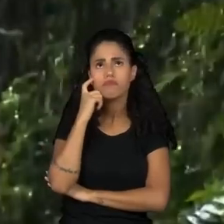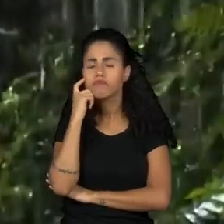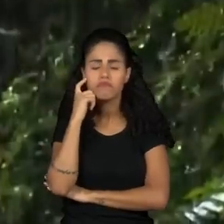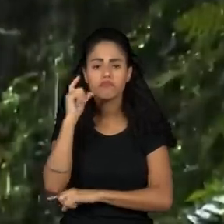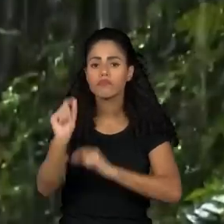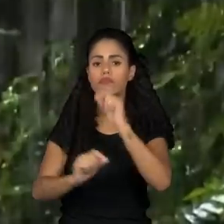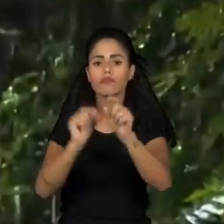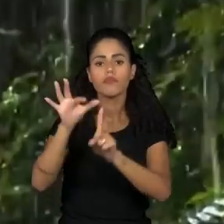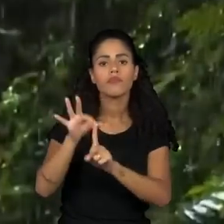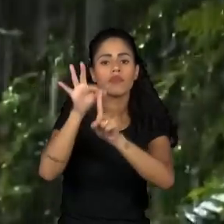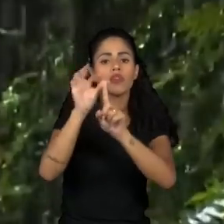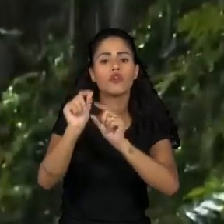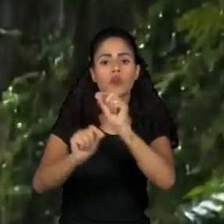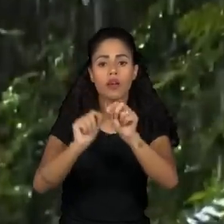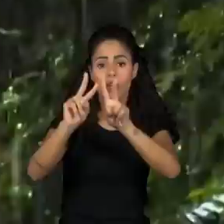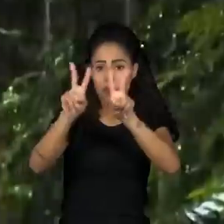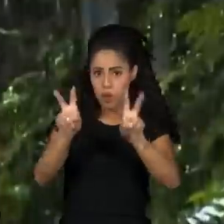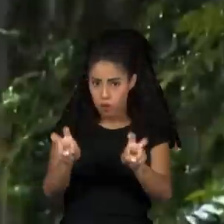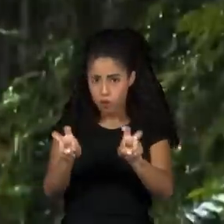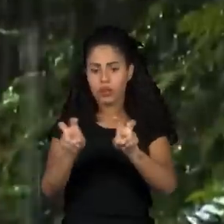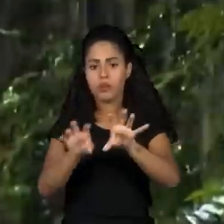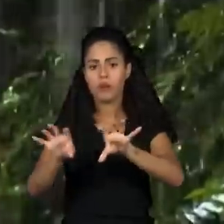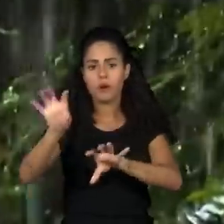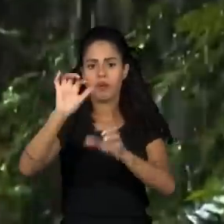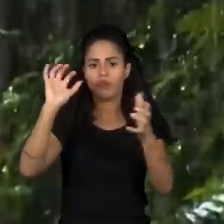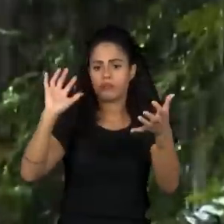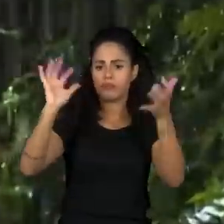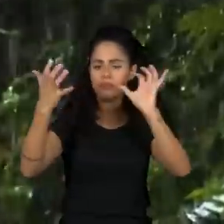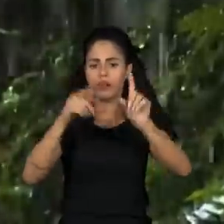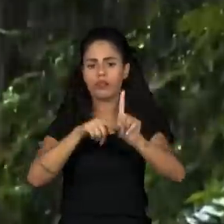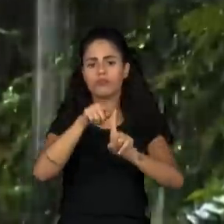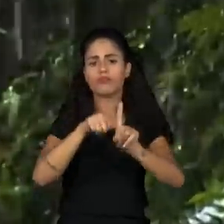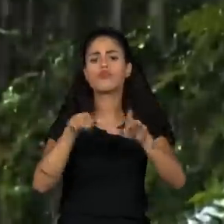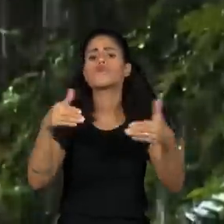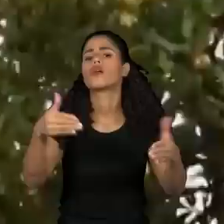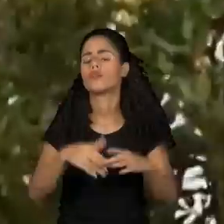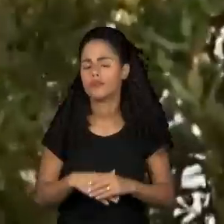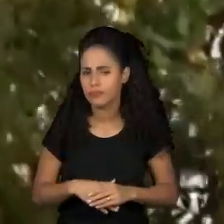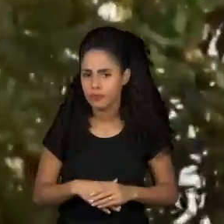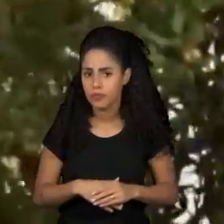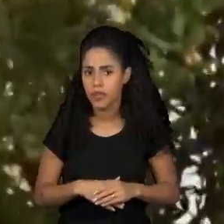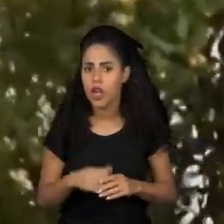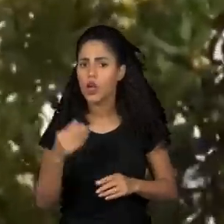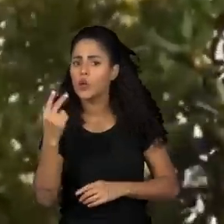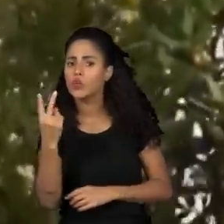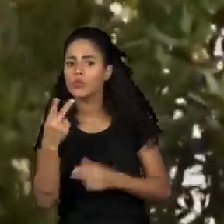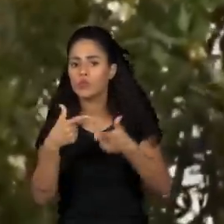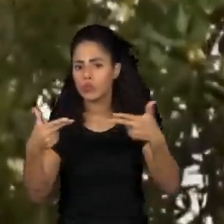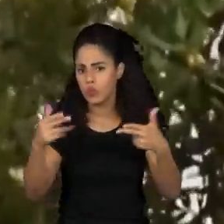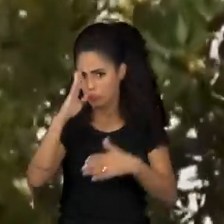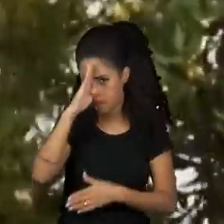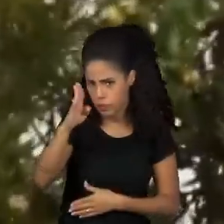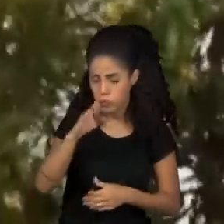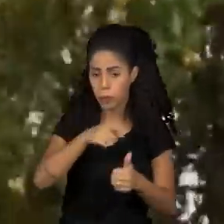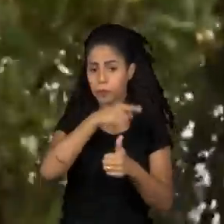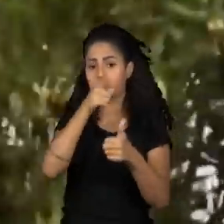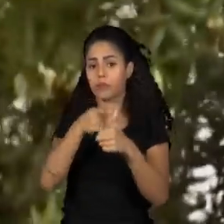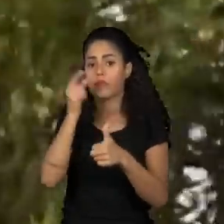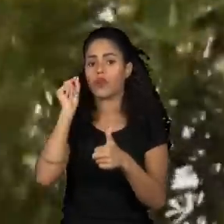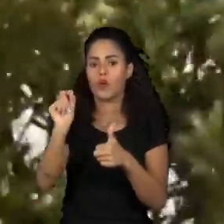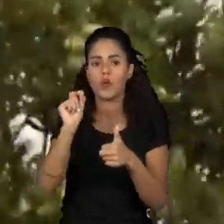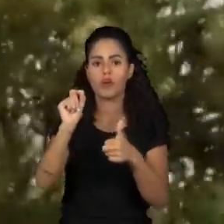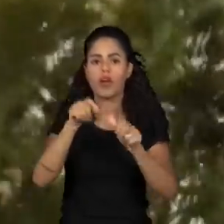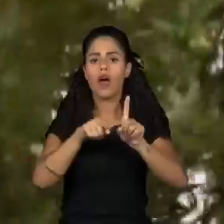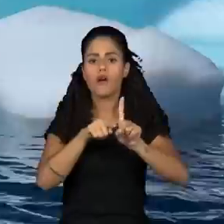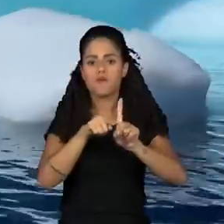prioritariamente sobre o tema de mudança climática, tem duas coisas prioritárias. A primeira é o aumento da